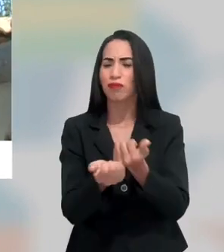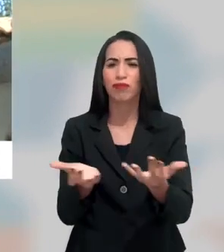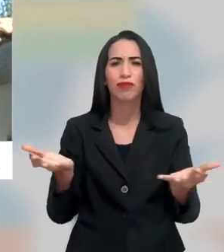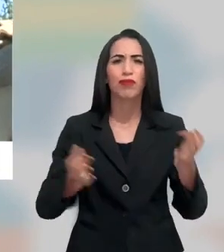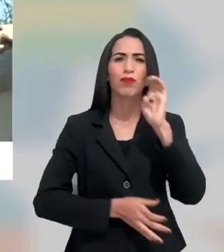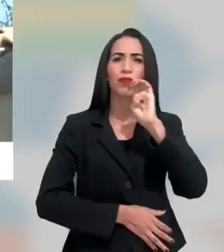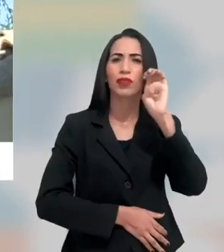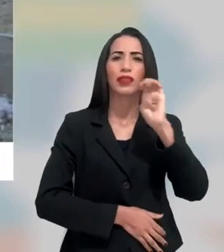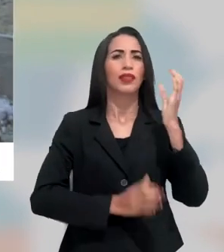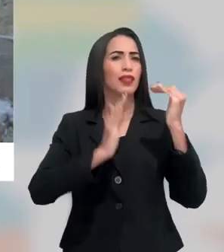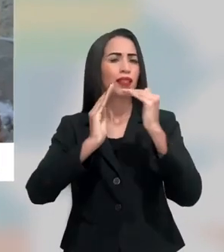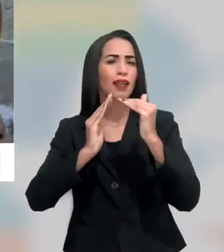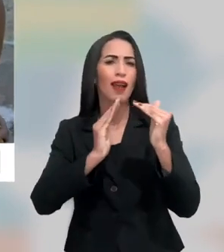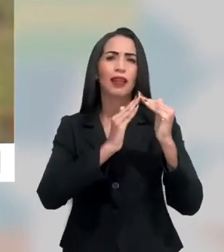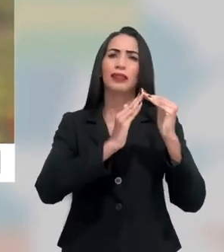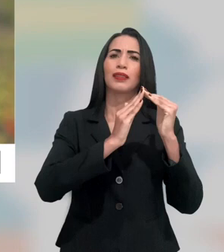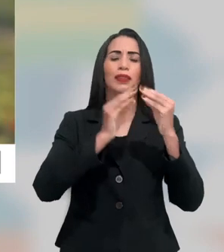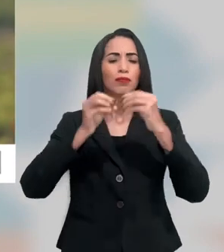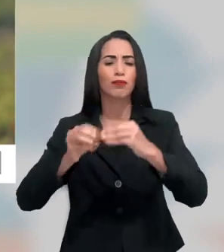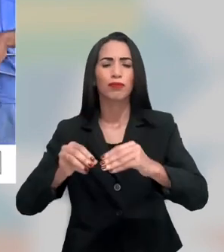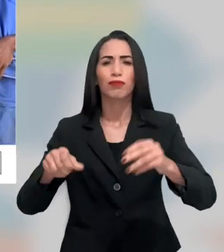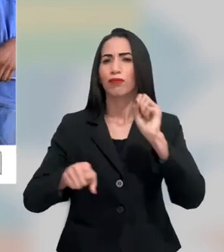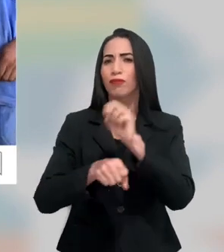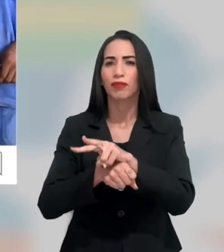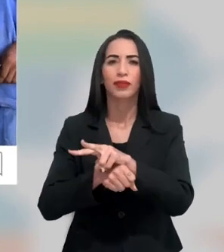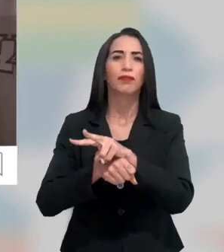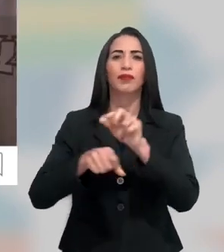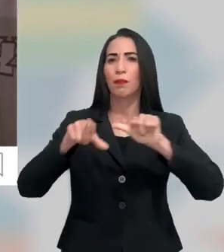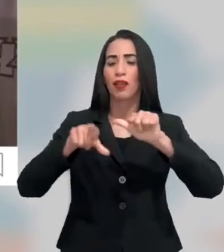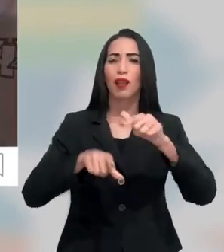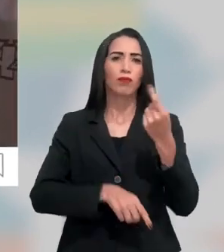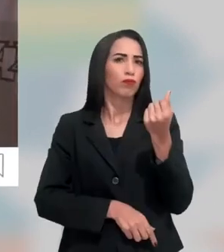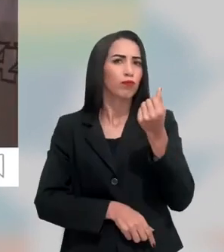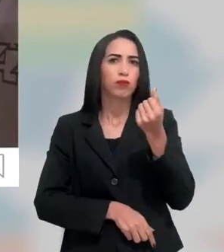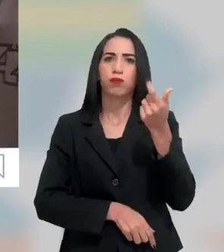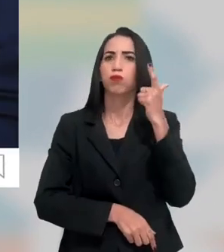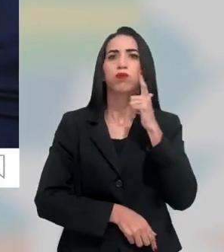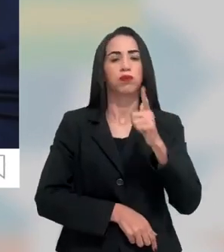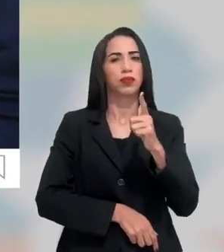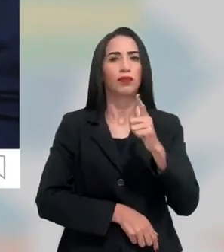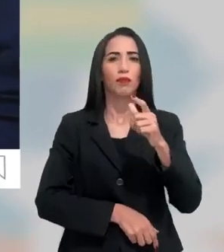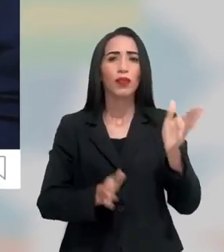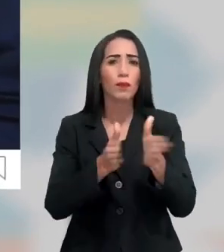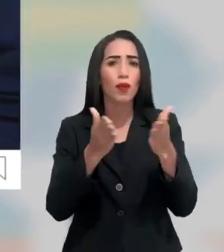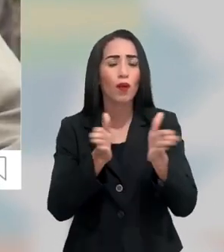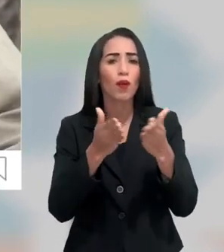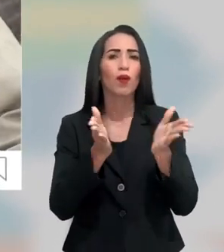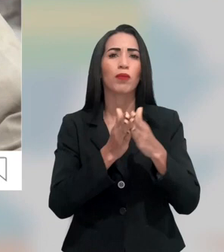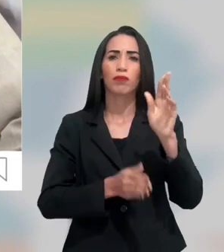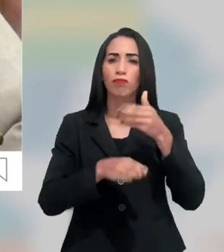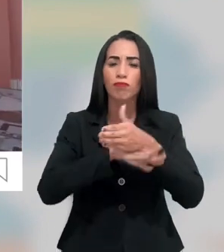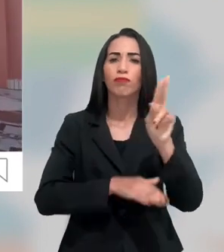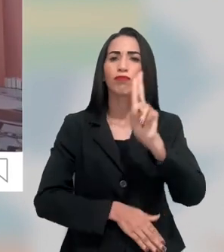mesa, energia, casa, terra, emprego, dinheiro no bolso, pobre na universidade,